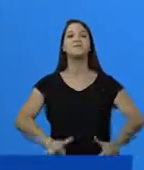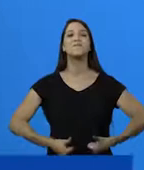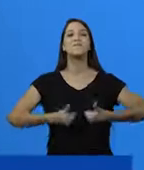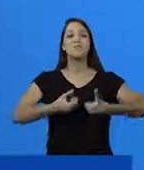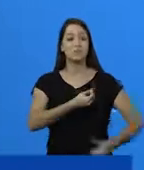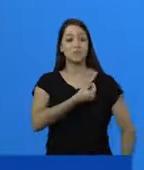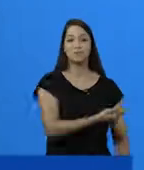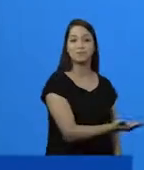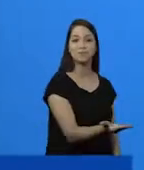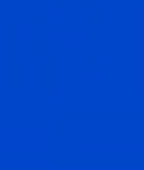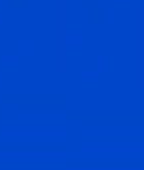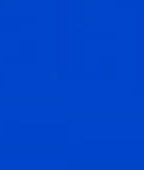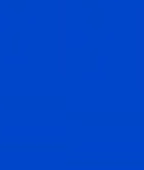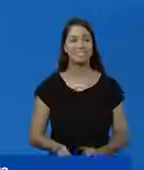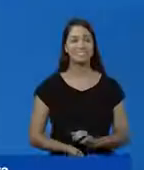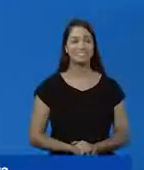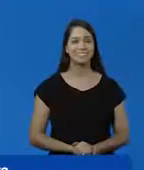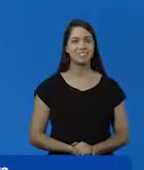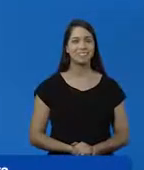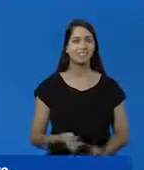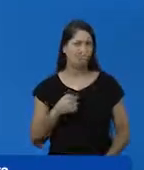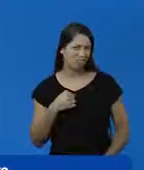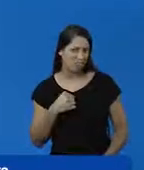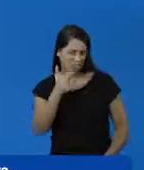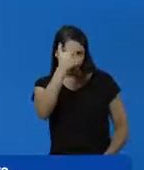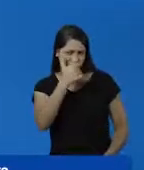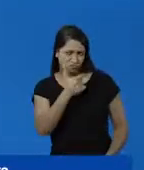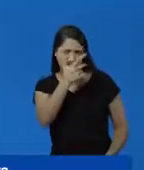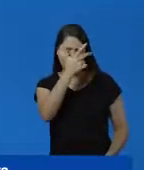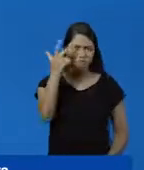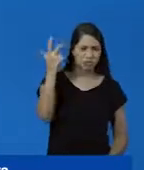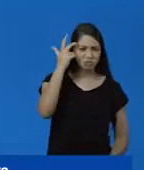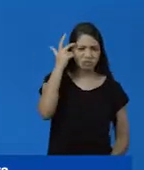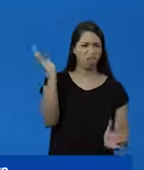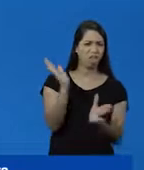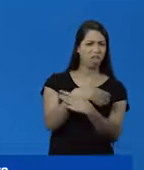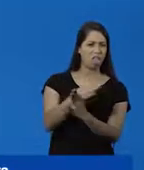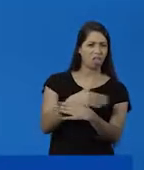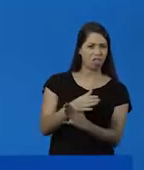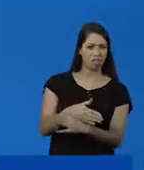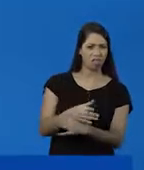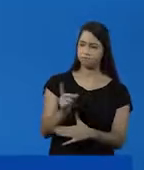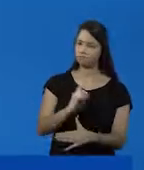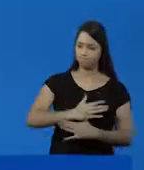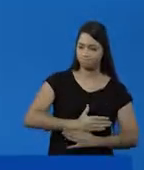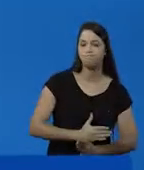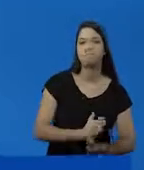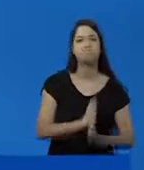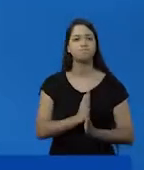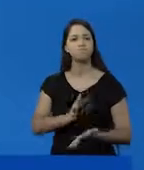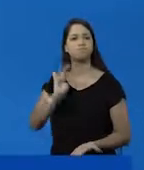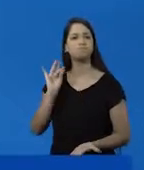melhorando a vida das pessoas. Não sou o tipo de pessoa que tampa o sol com a peneira. Eu trabalho